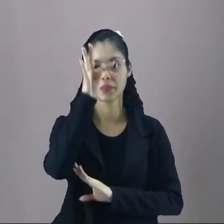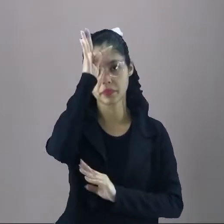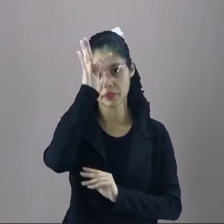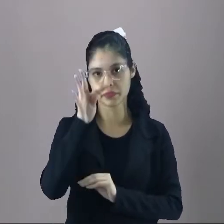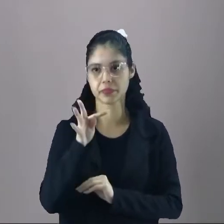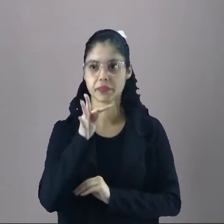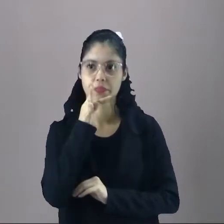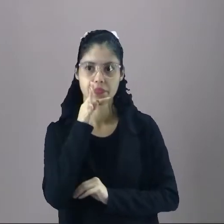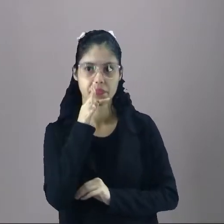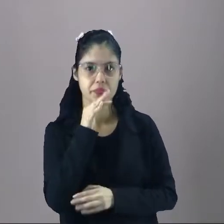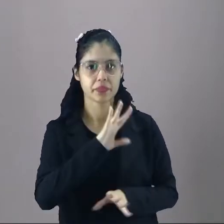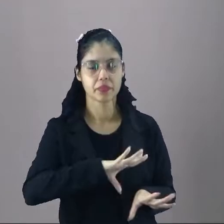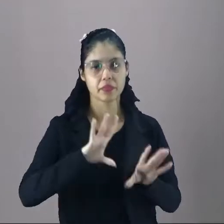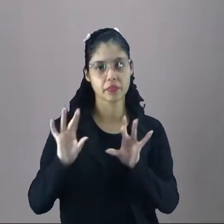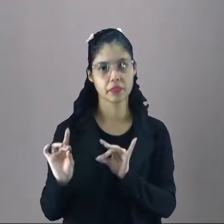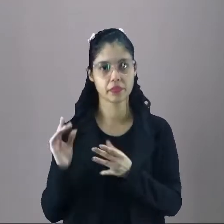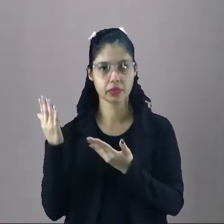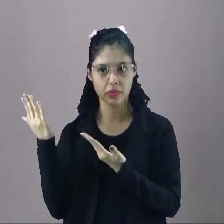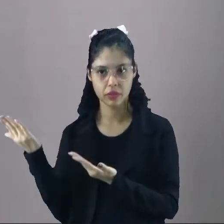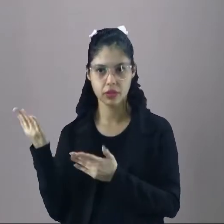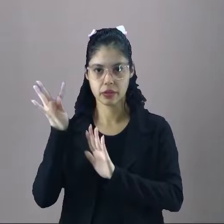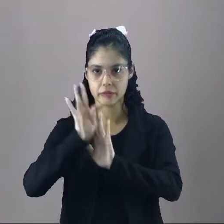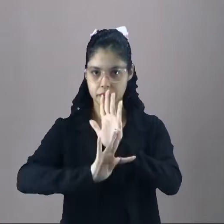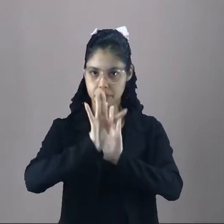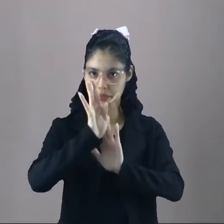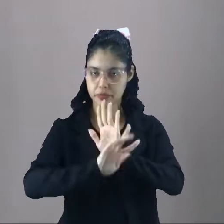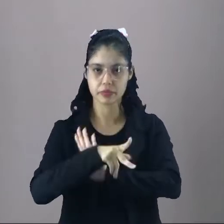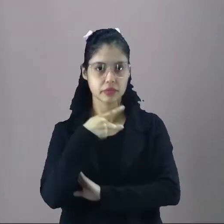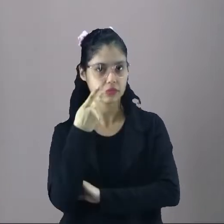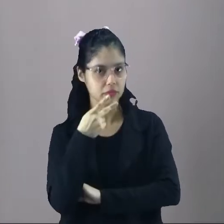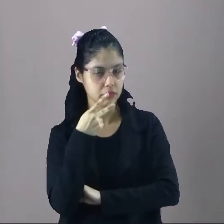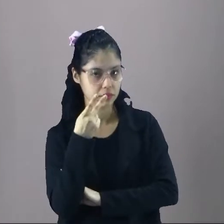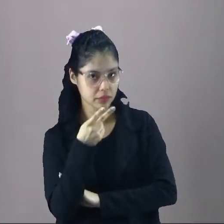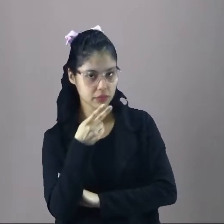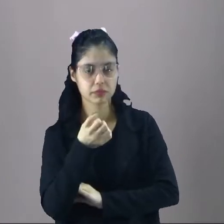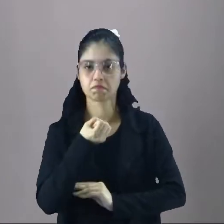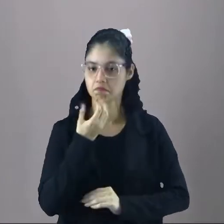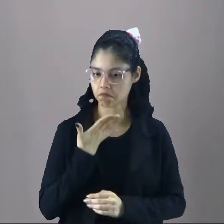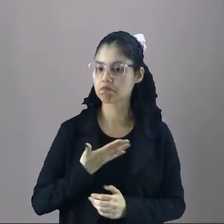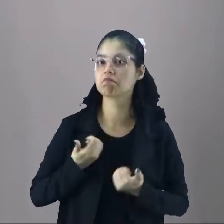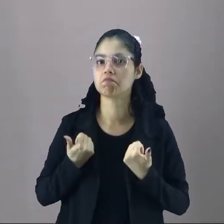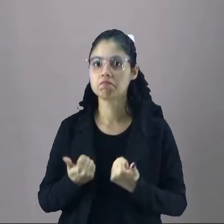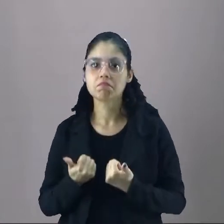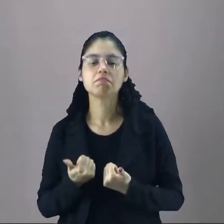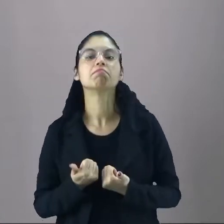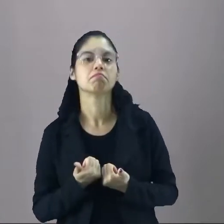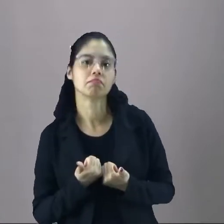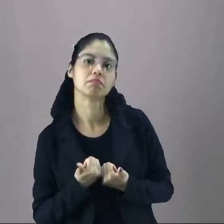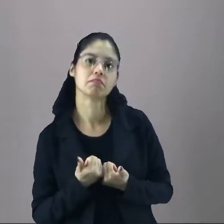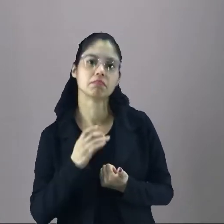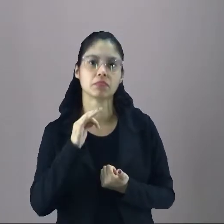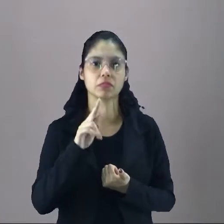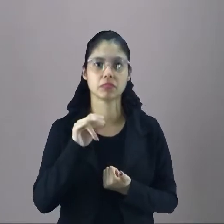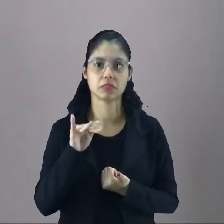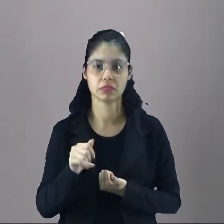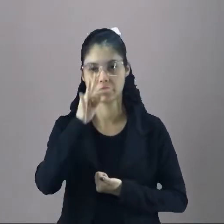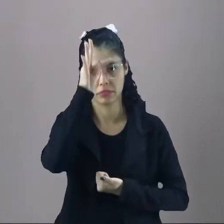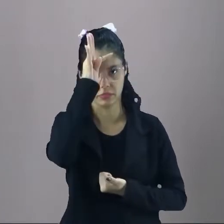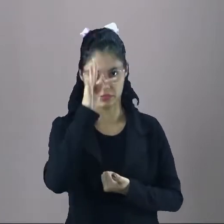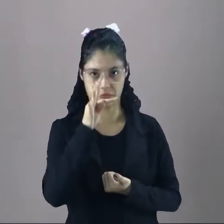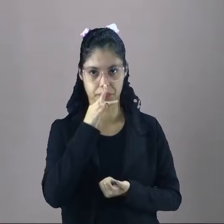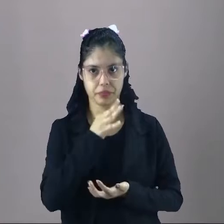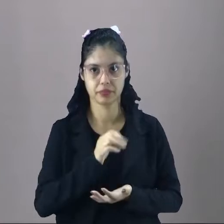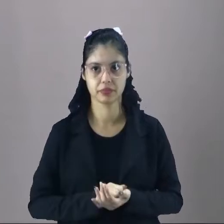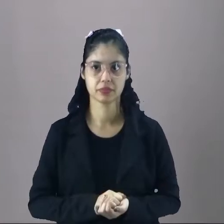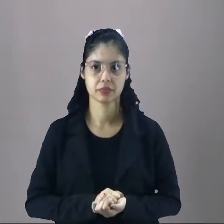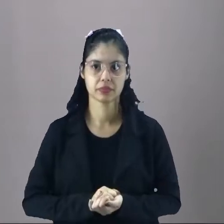Eu trouxe para vocês um texto que vai falar muito bem sobre os costumes e as